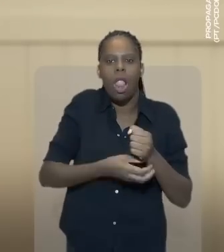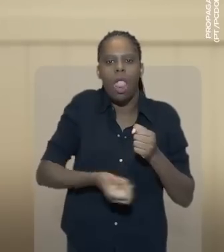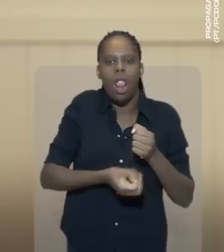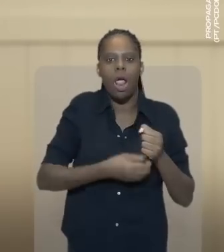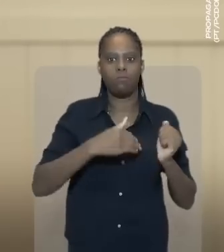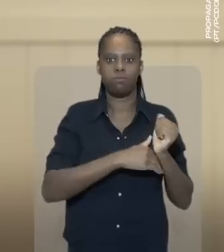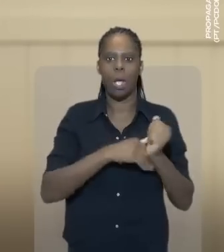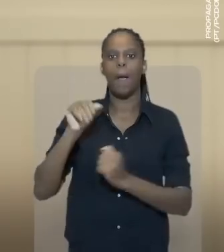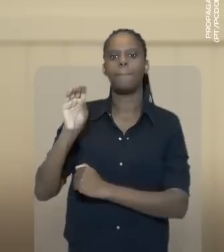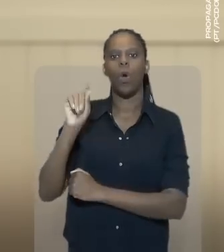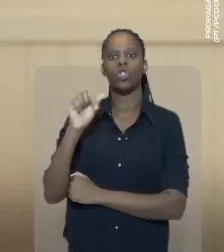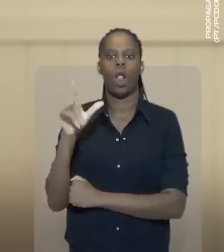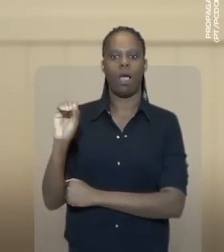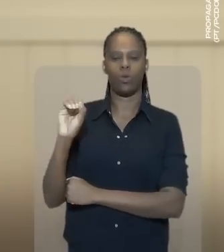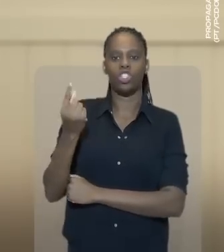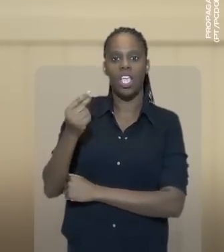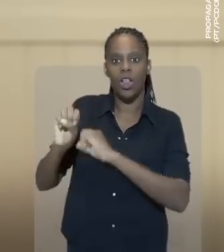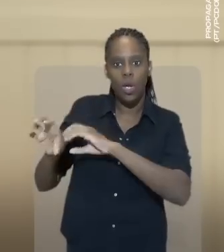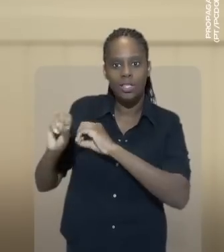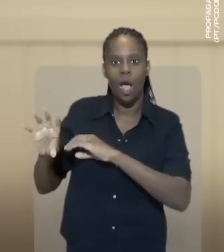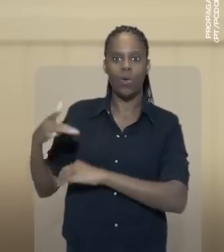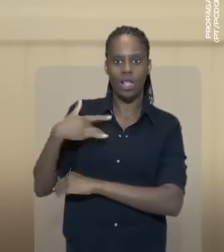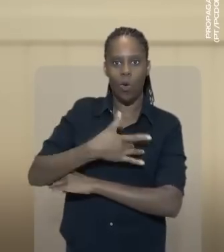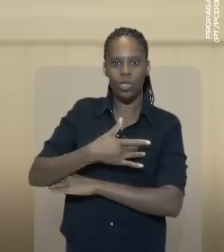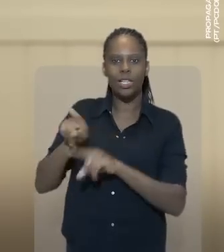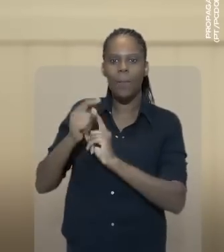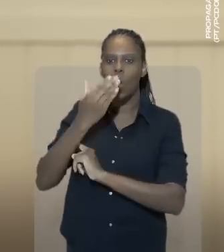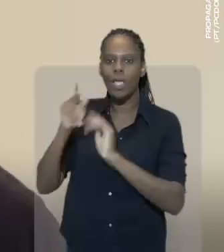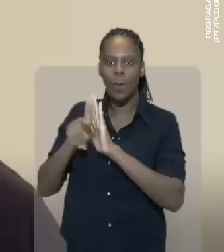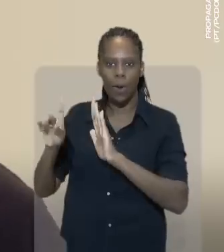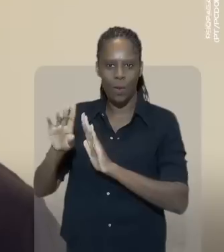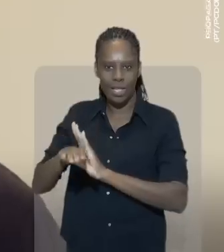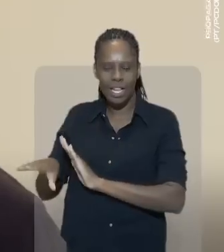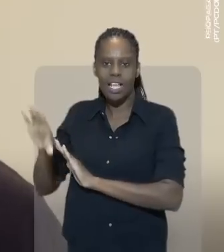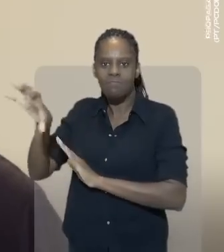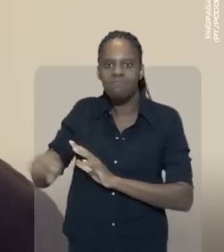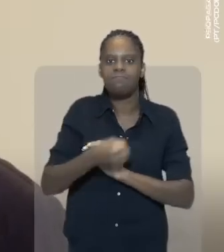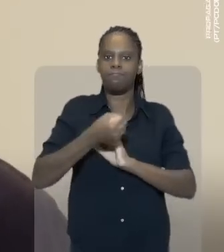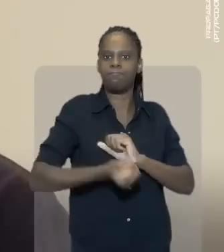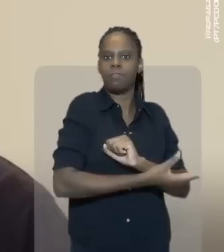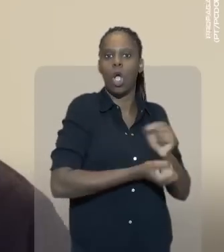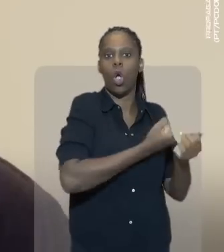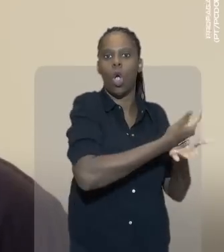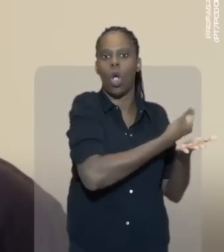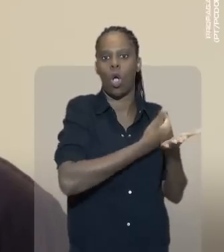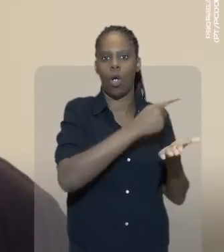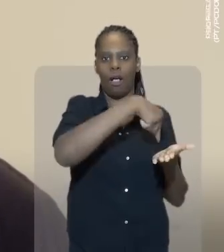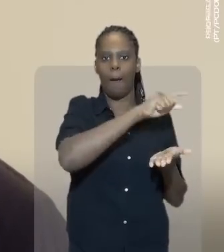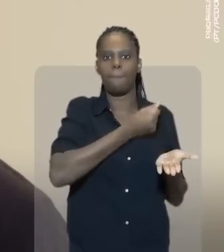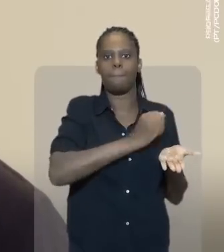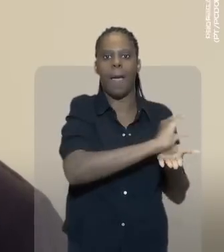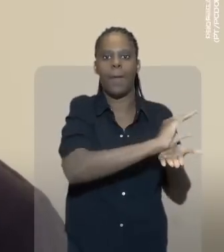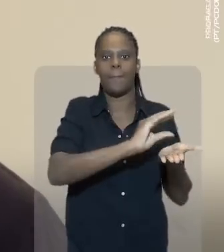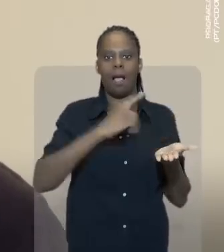que tira dinheiro da educação, da saúde e até da merenda das crianças pra comprar voto de deputado. Foi assim que ele aprovou